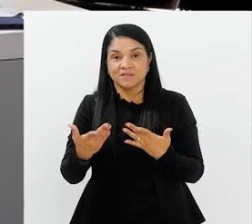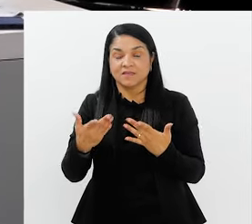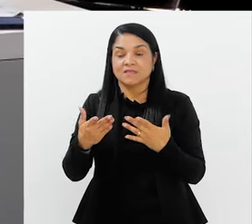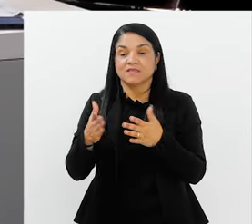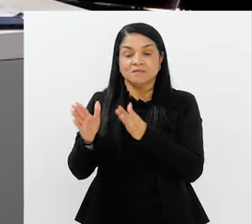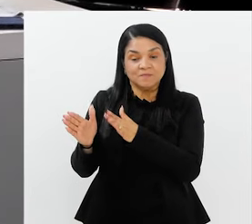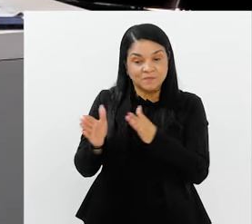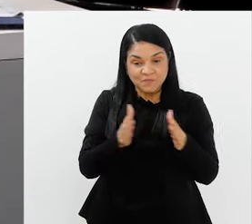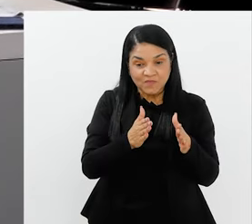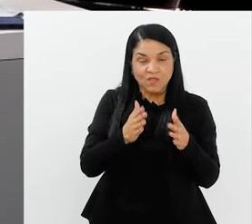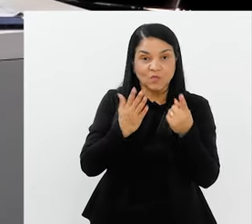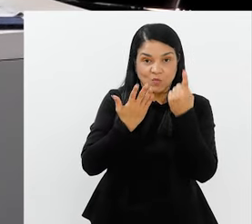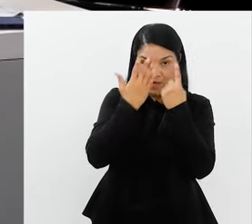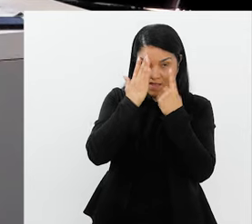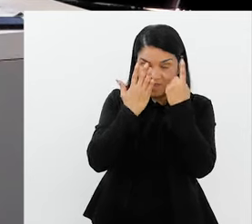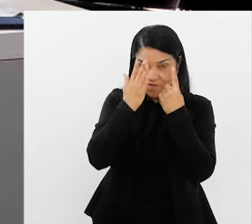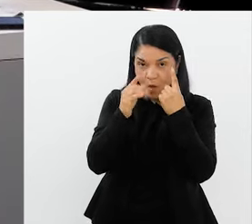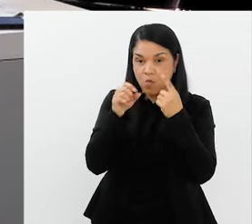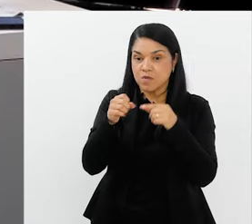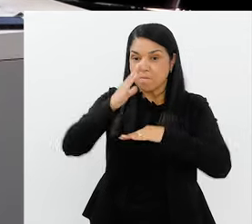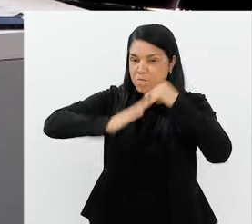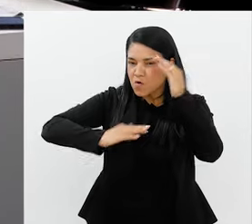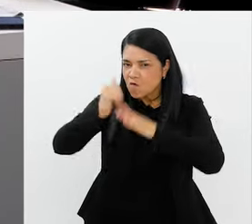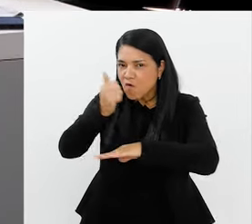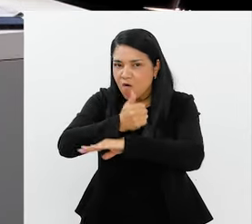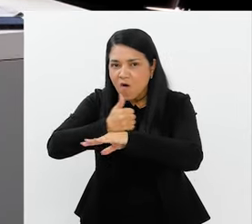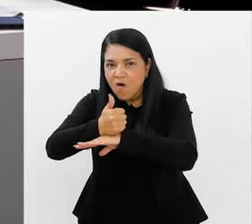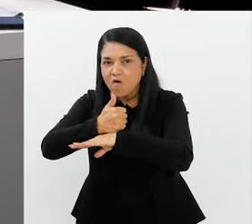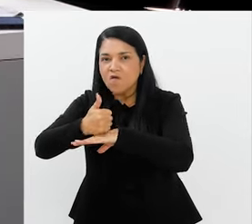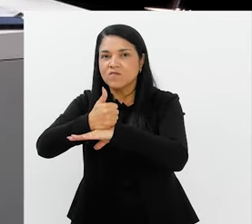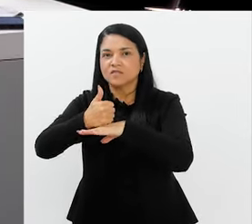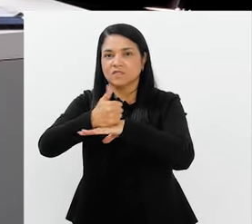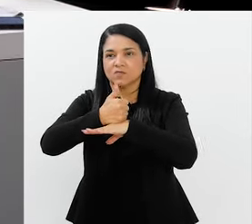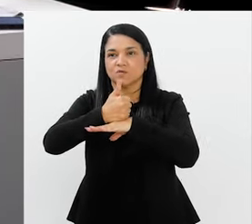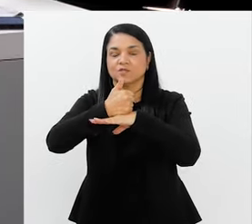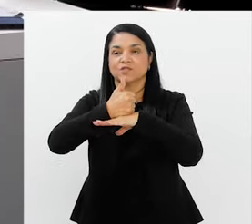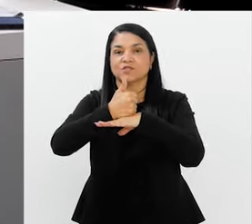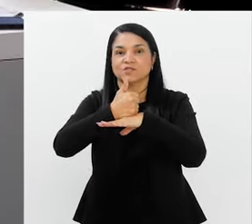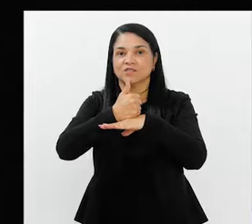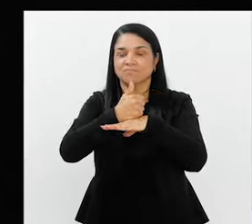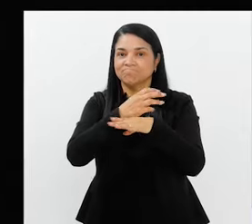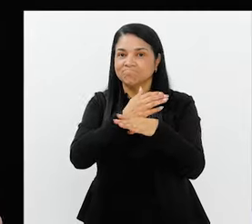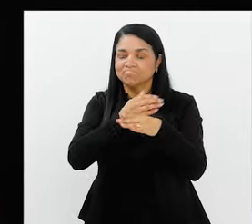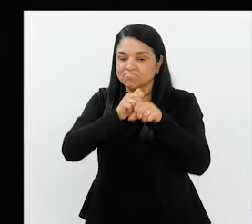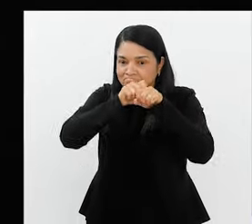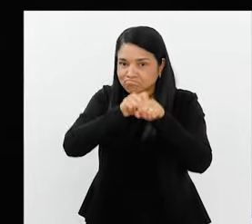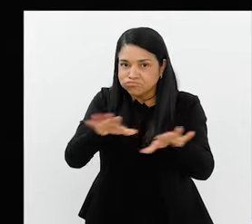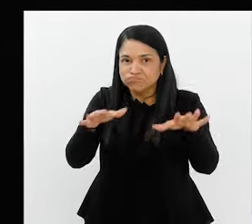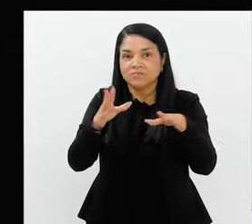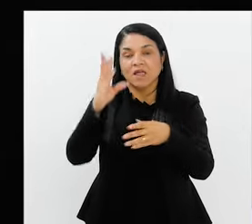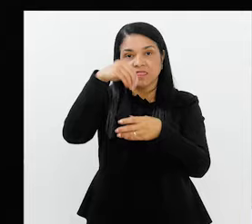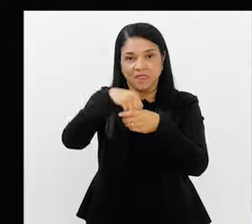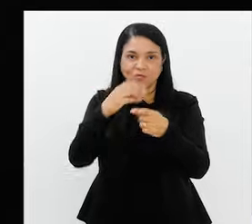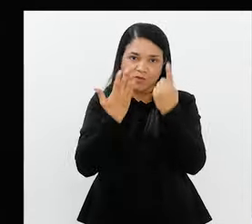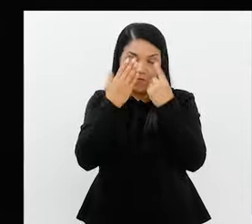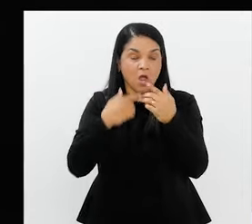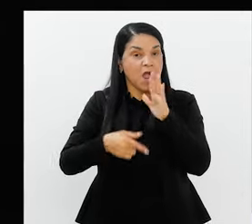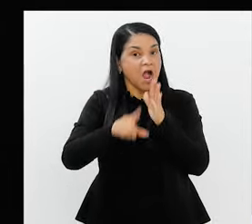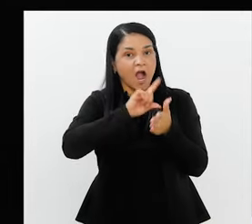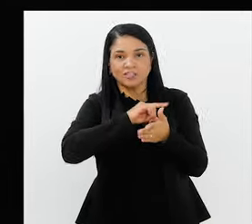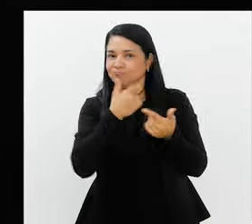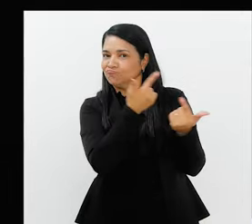dessa coisa do carnaval, que você citou, de que são profissões que se abriram, por exemplo. Eu não tive a